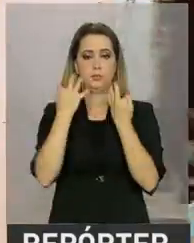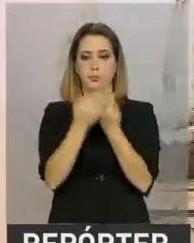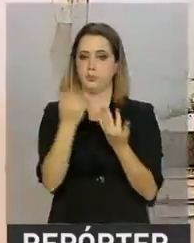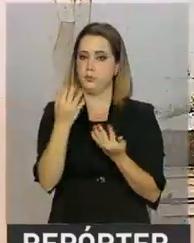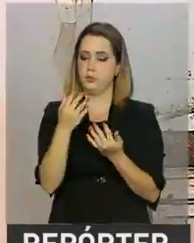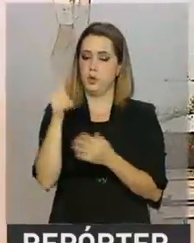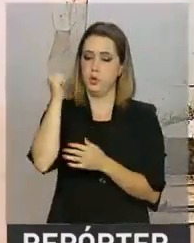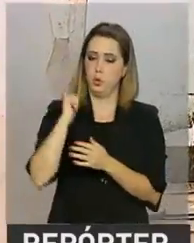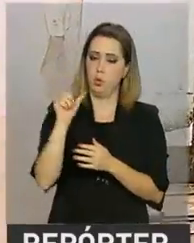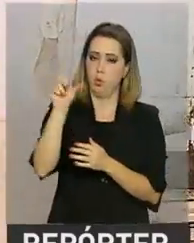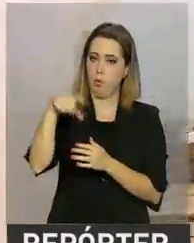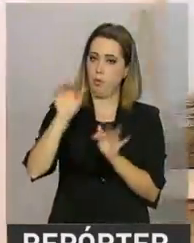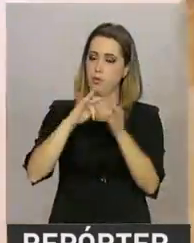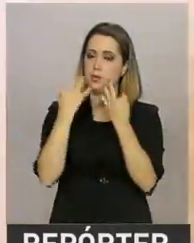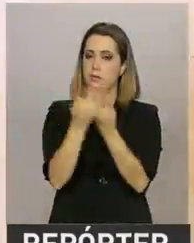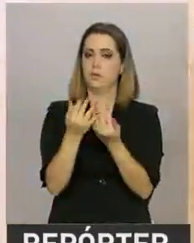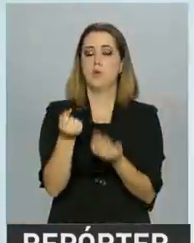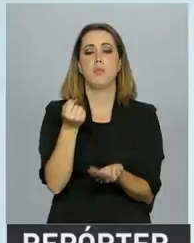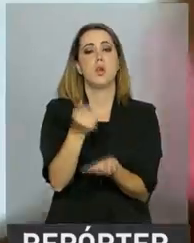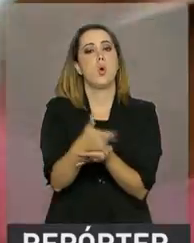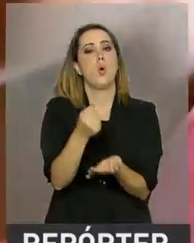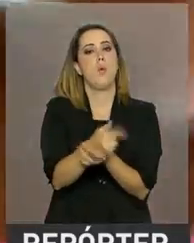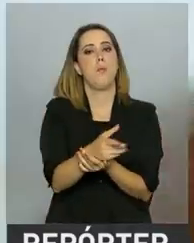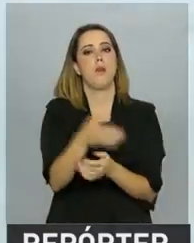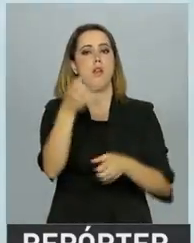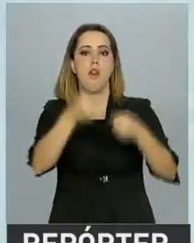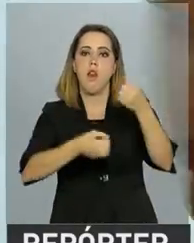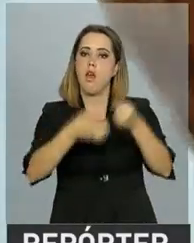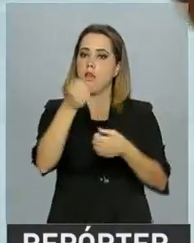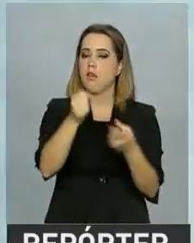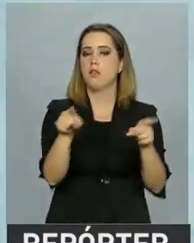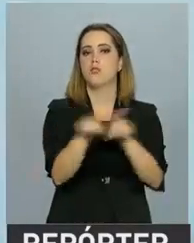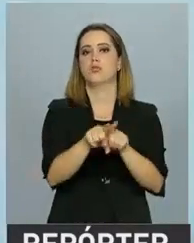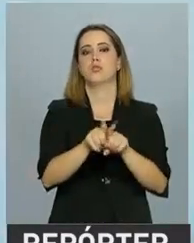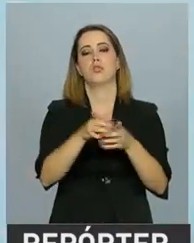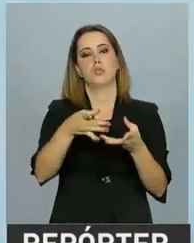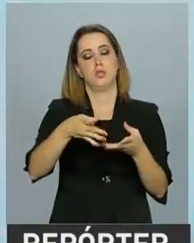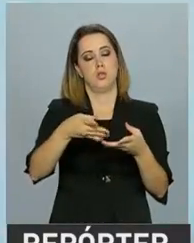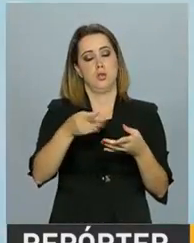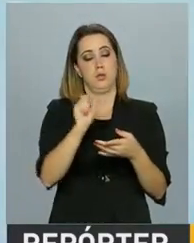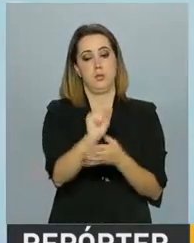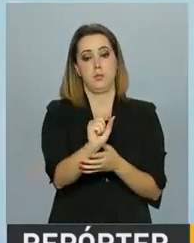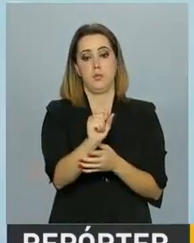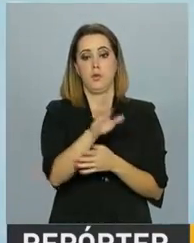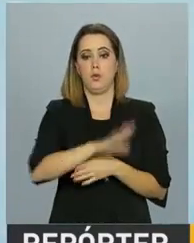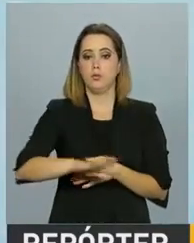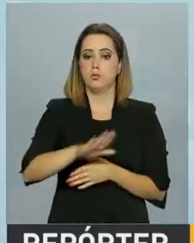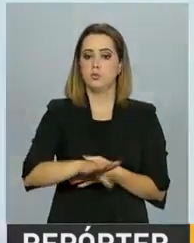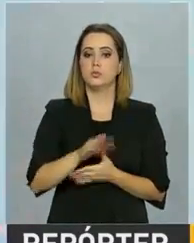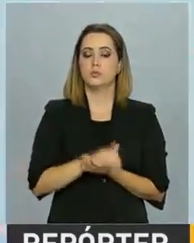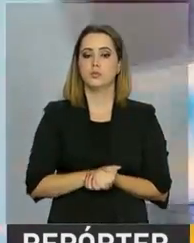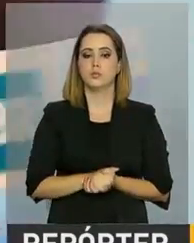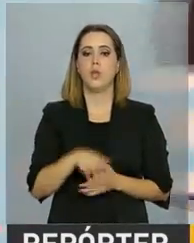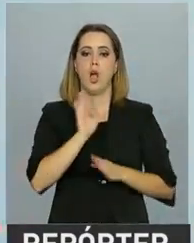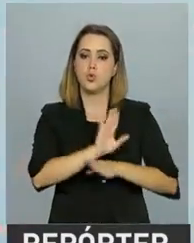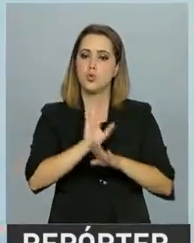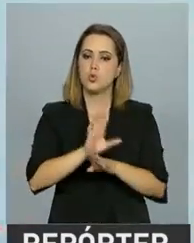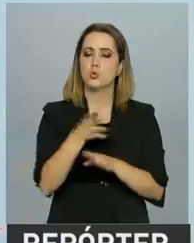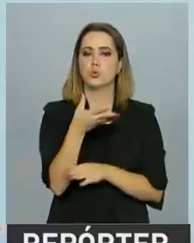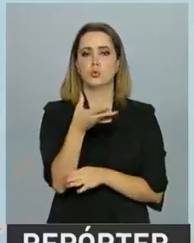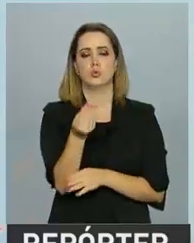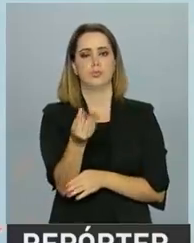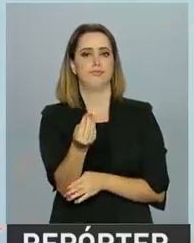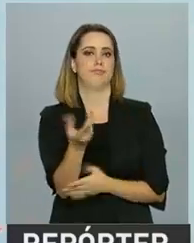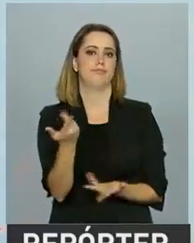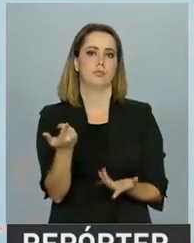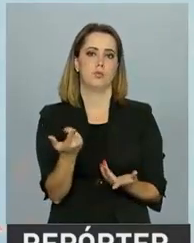conta que compra o leite das crianças e quando dá, a fralda da caçula. Me ajuda muito, muito mesmo. Eu não venho sem o Bolsa